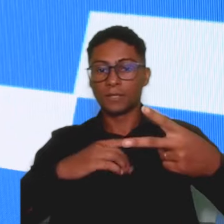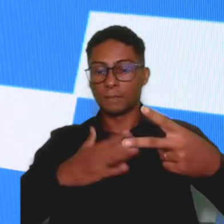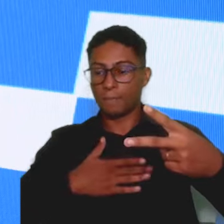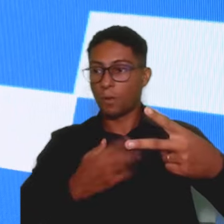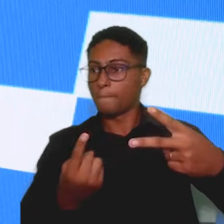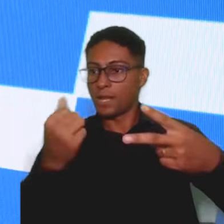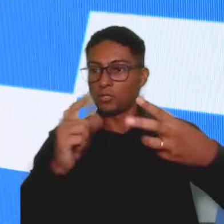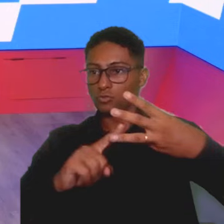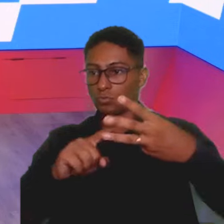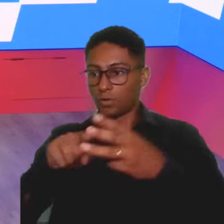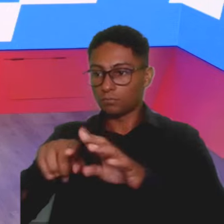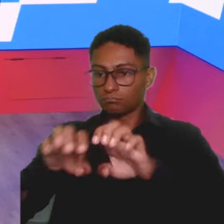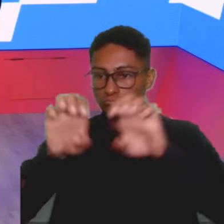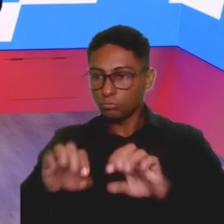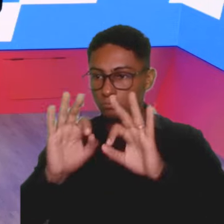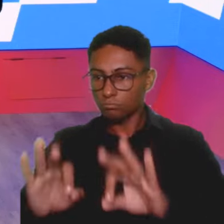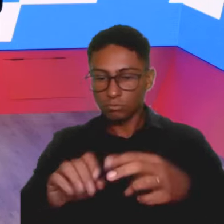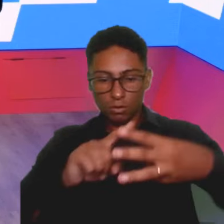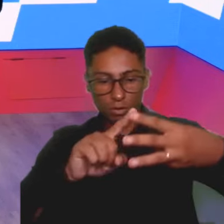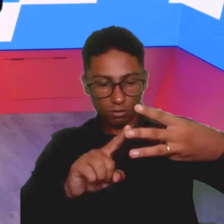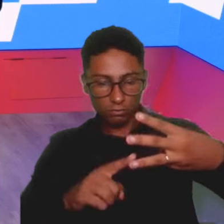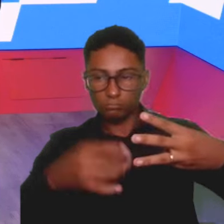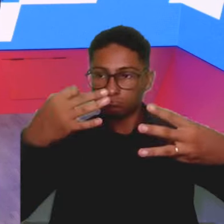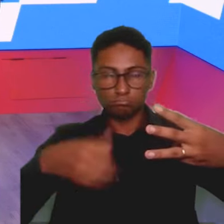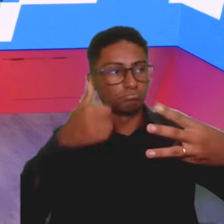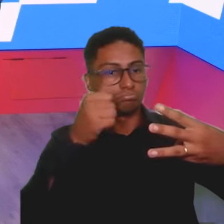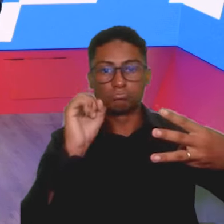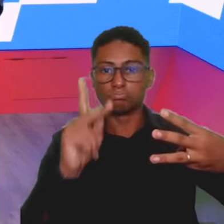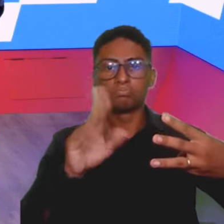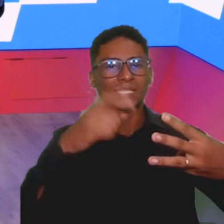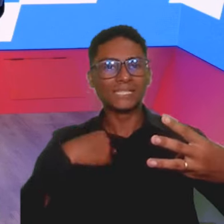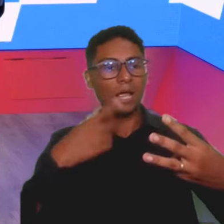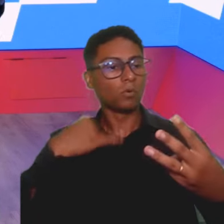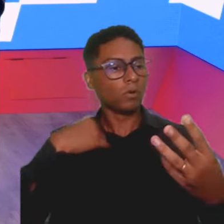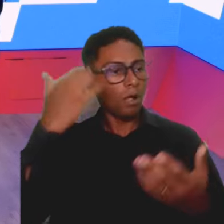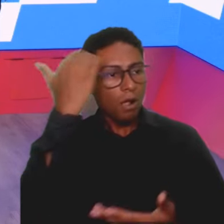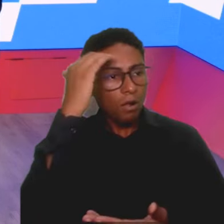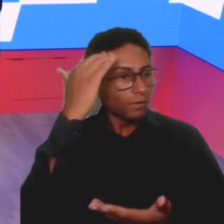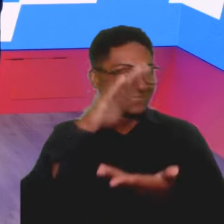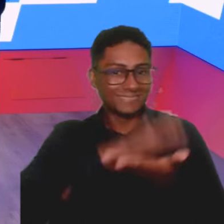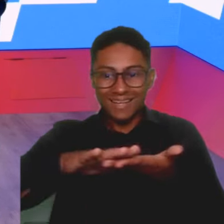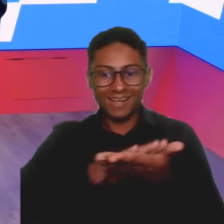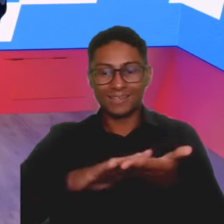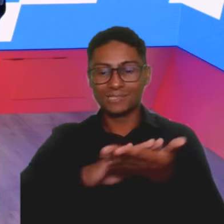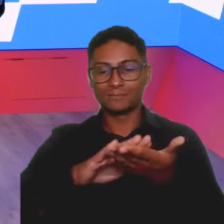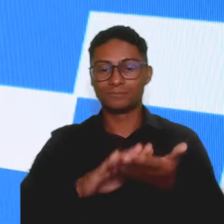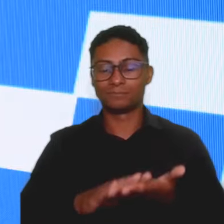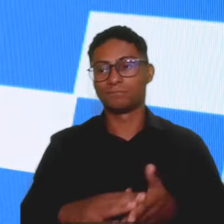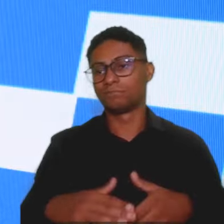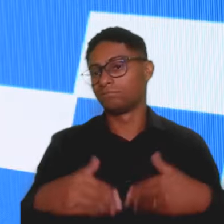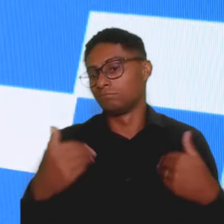do meu preço de venda, mas eu tenho tudo ali colocado. Mas eu não consigo ler aquilo, eu não consigo entender aqueles dados.